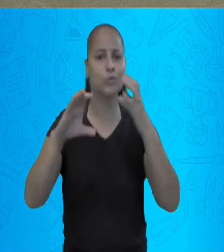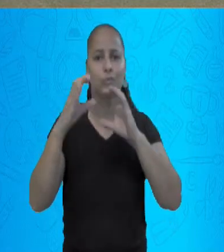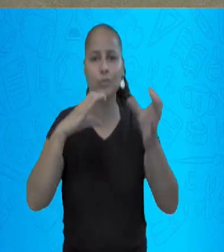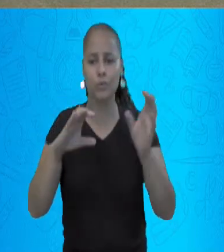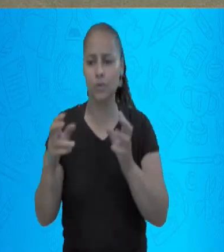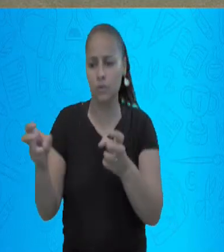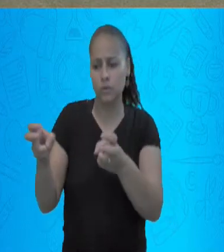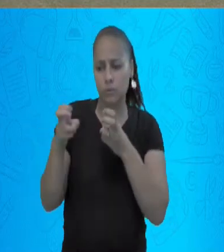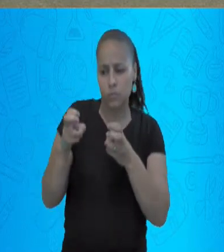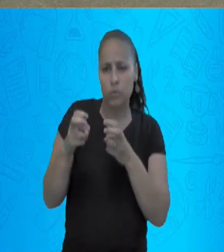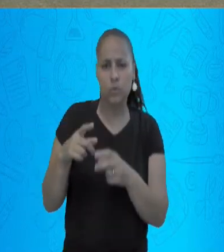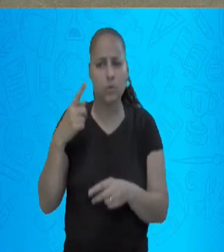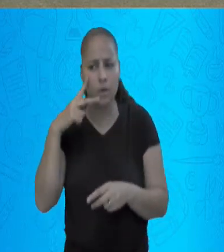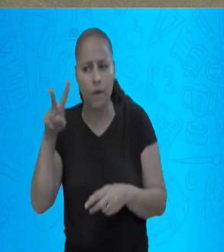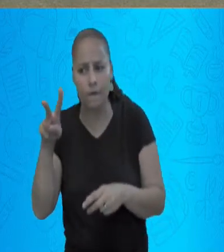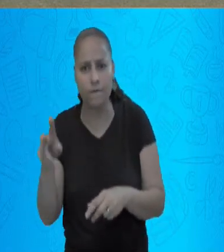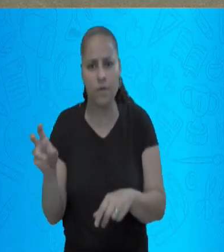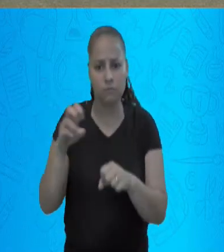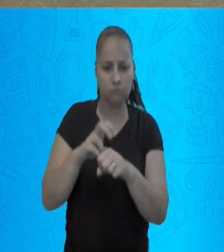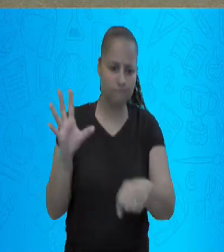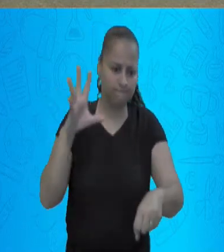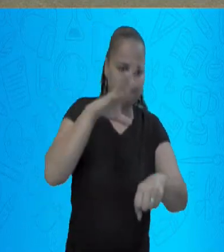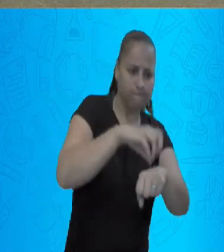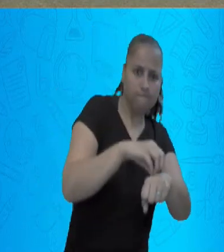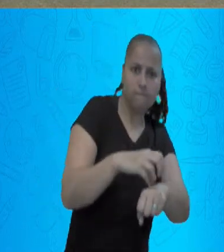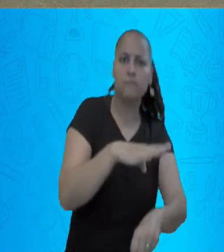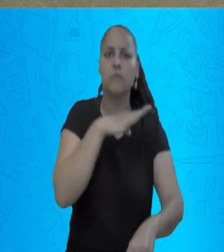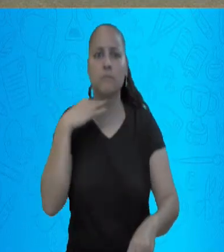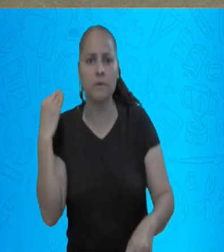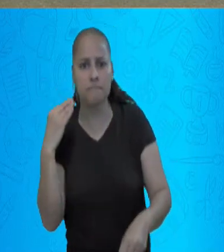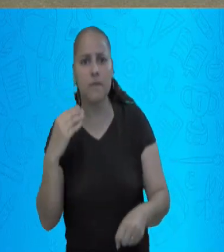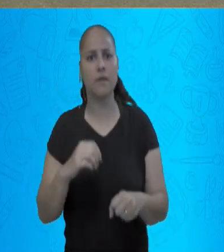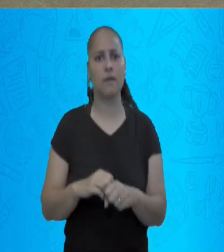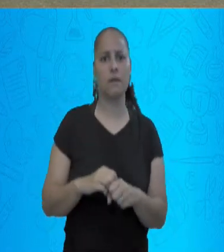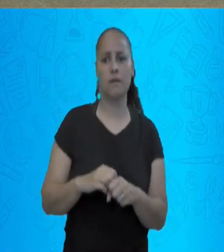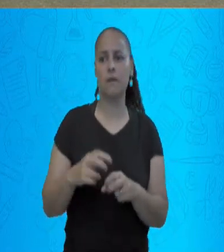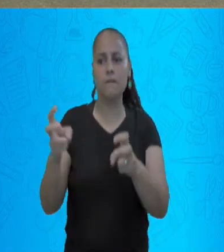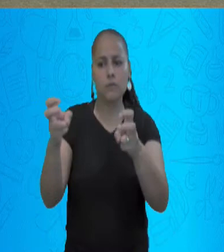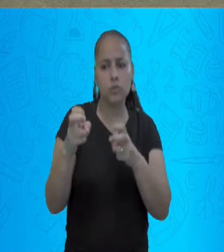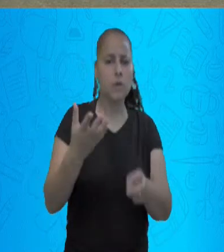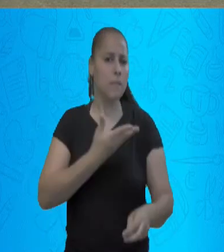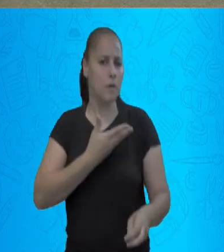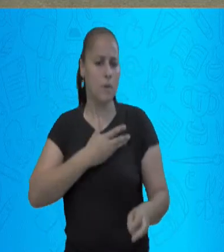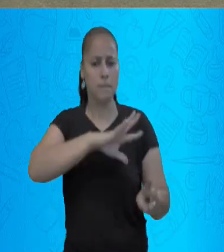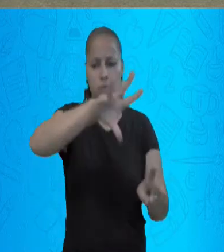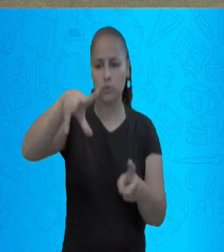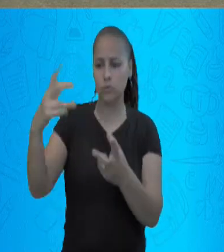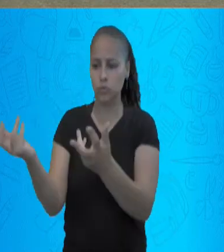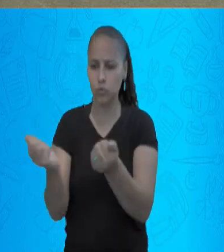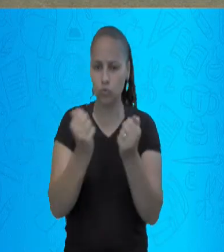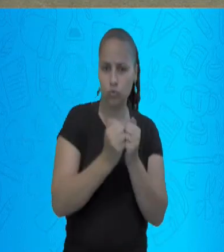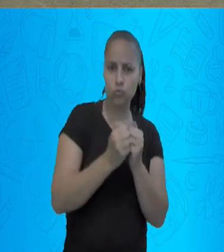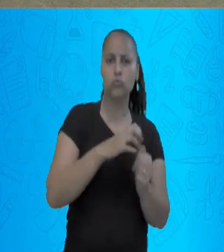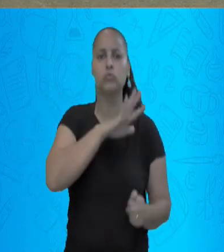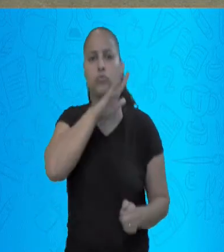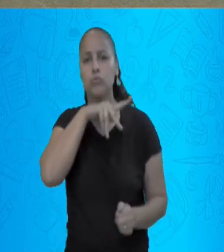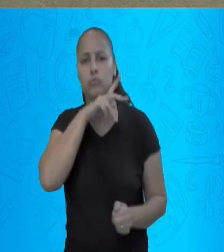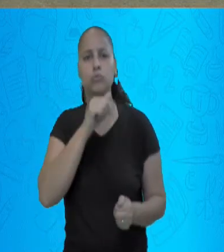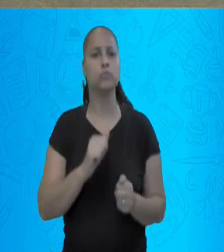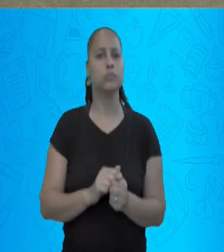proteger do predador, que eles vão chamar o bando, que eles